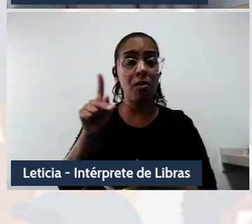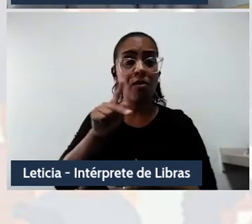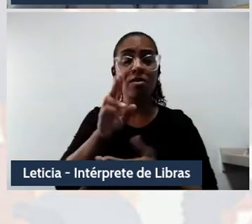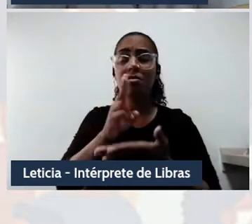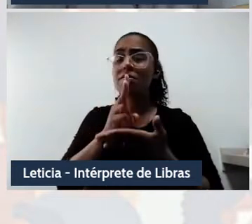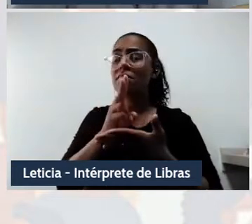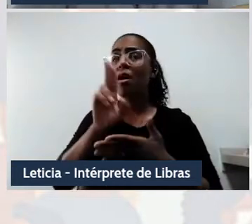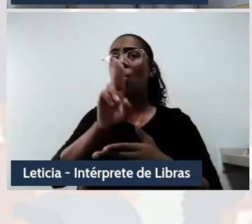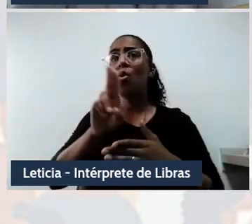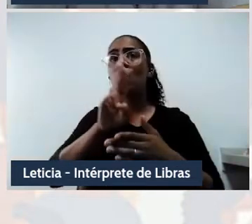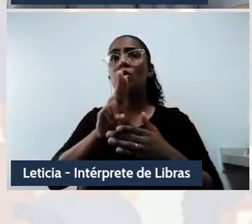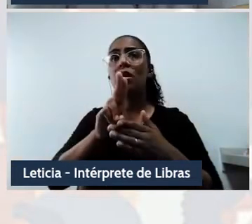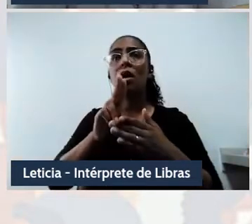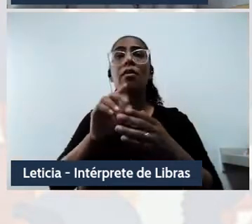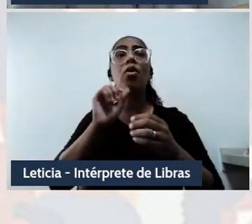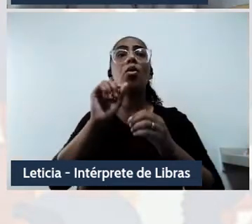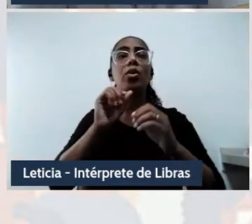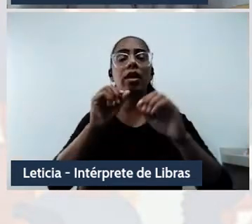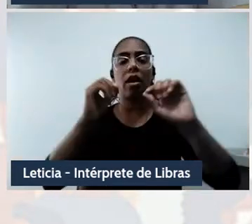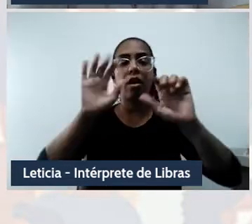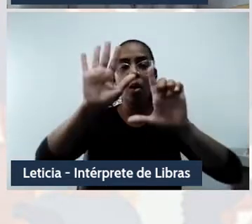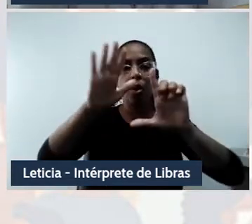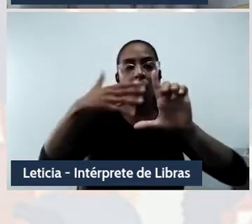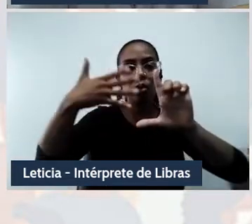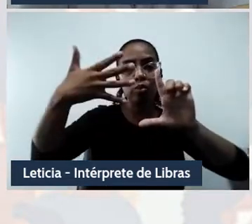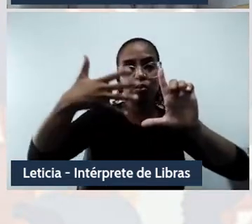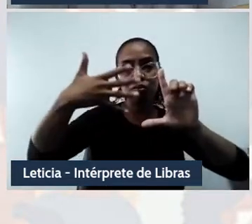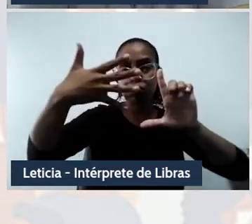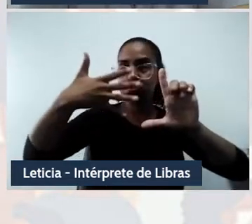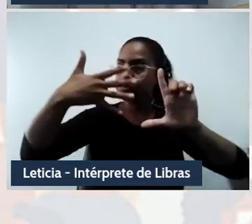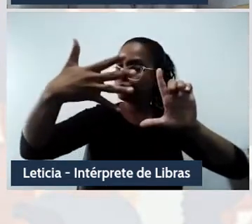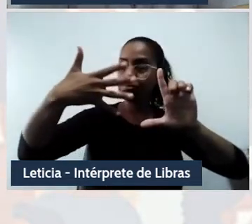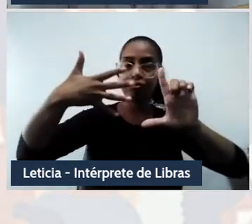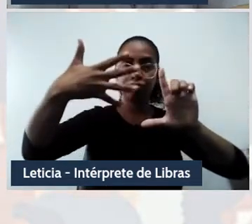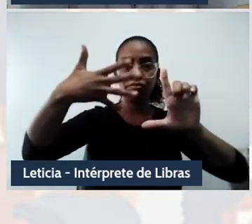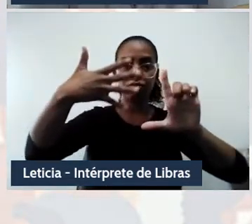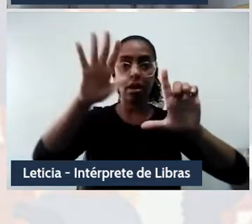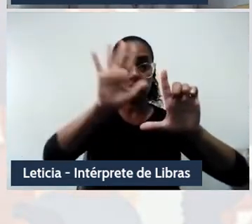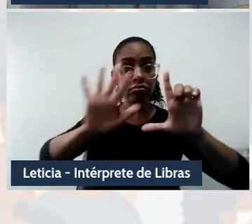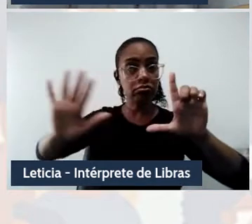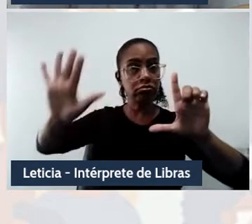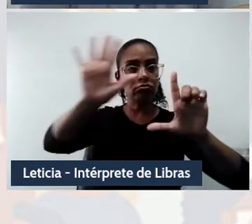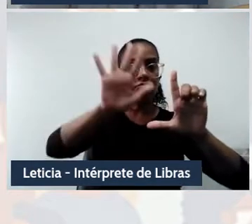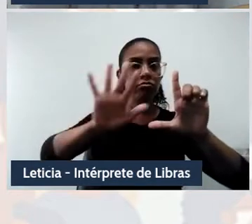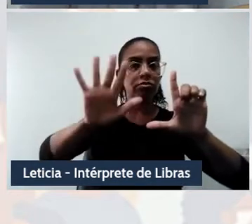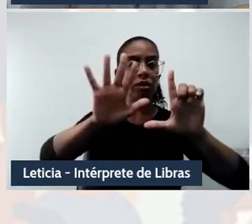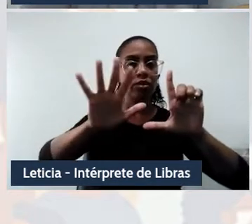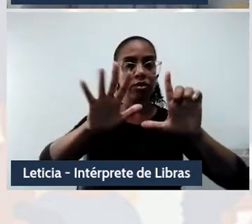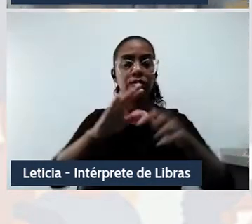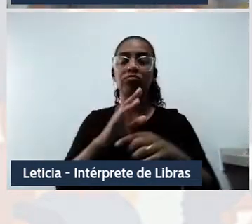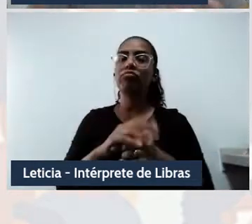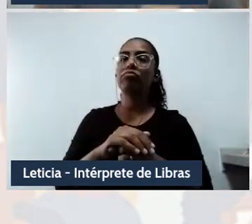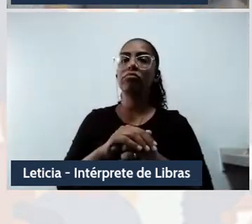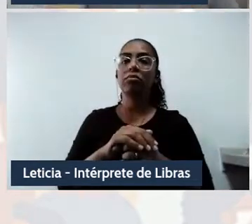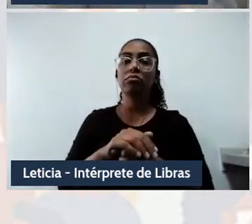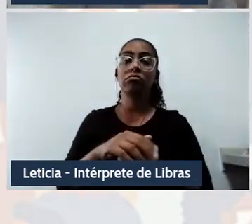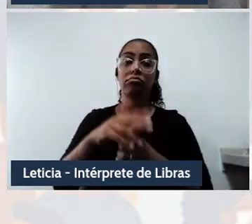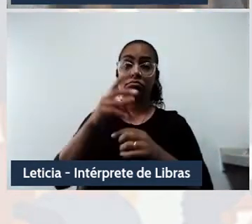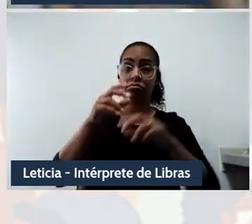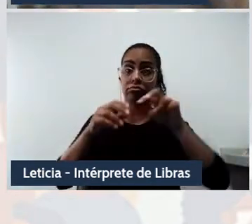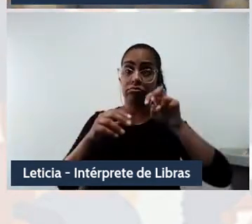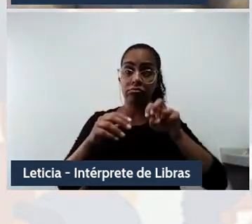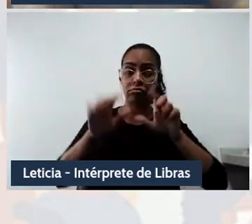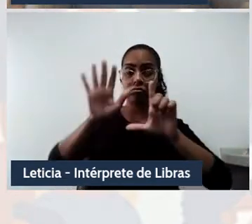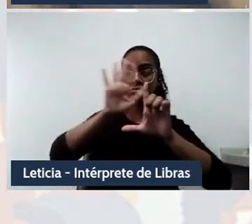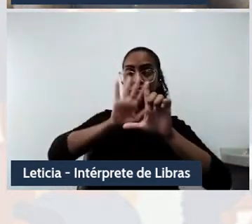videoconferência, reestabelecendo formas antiquadas de construção de conhecimento em sala de aula, quando coloca o professor